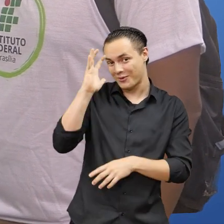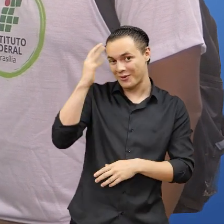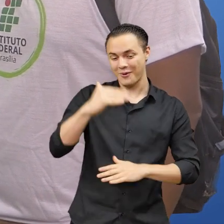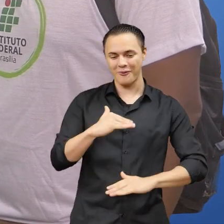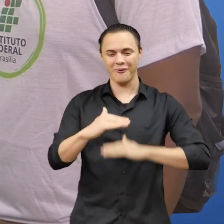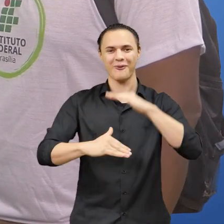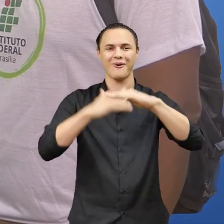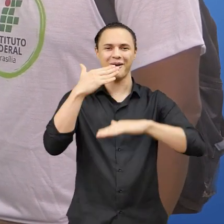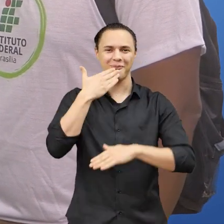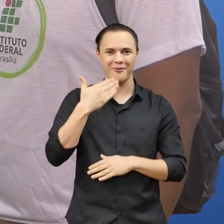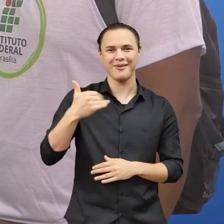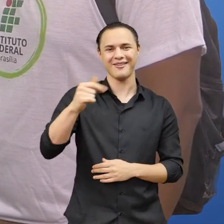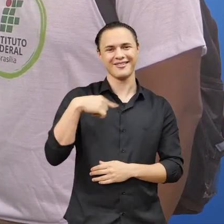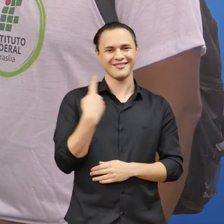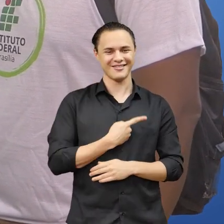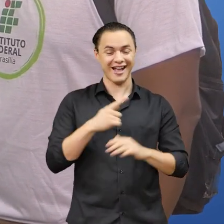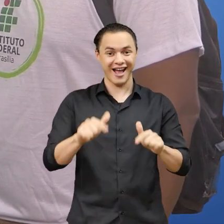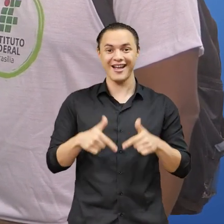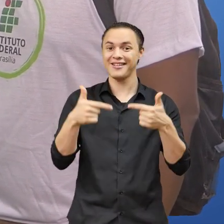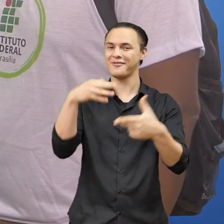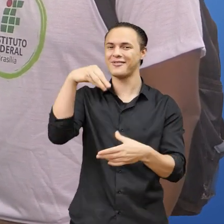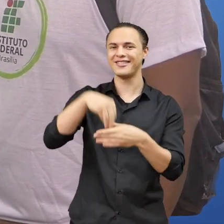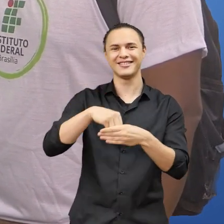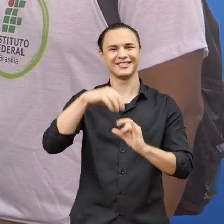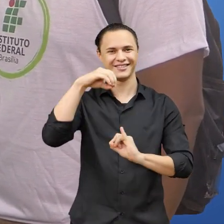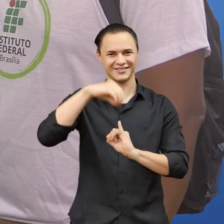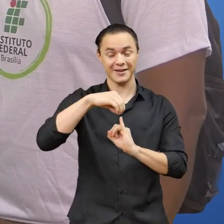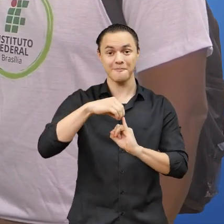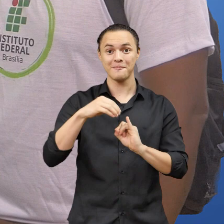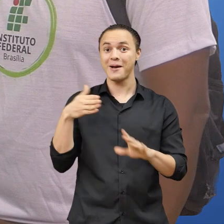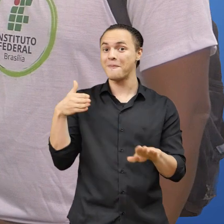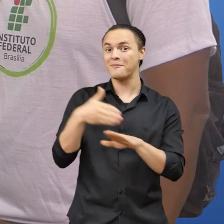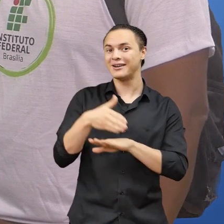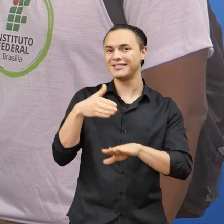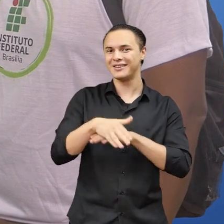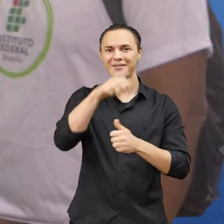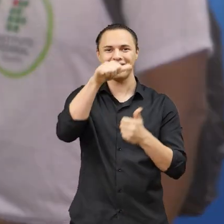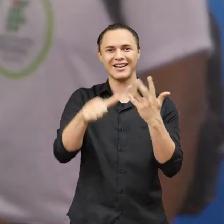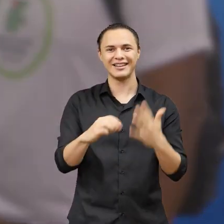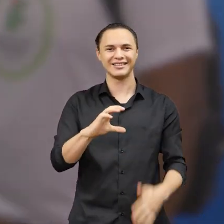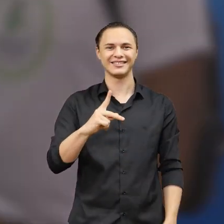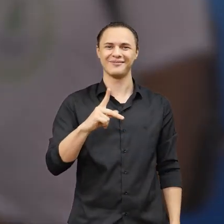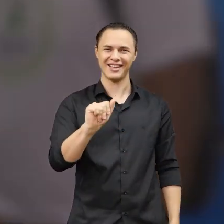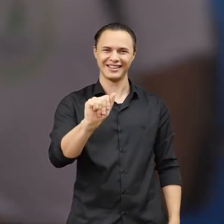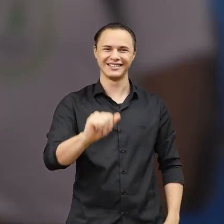e melhorias das nossas ações dentro do IFB. Participe da avaliação da CPA.